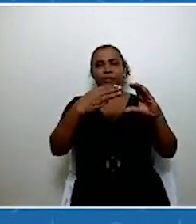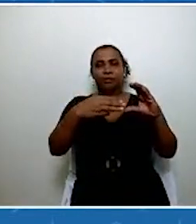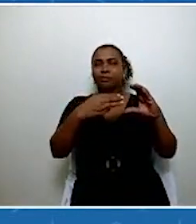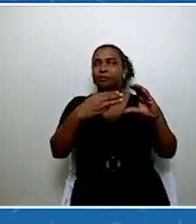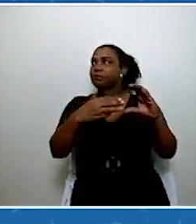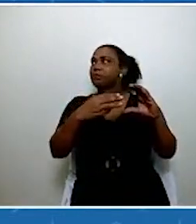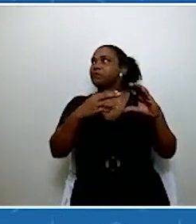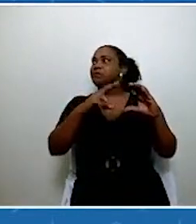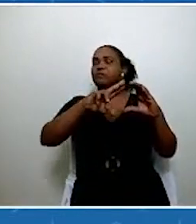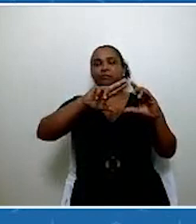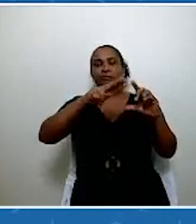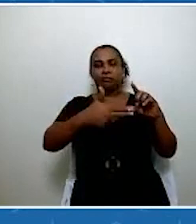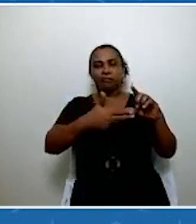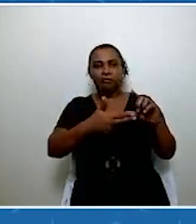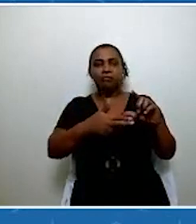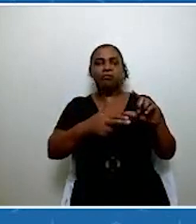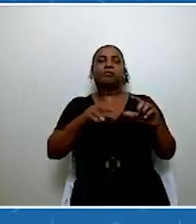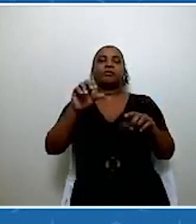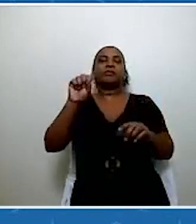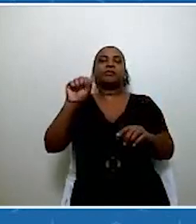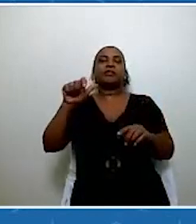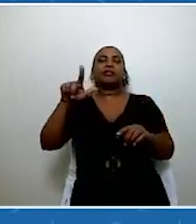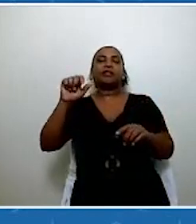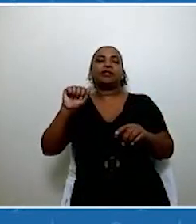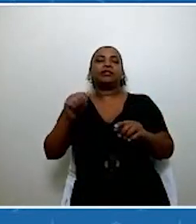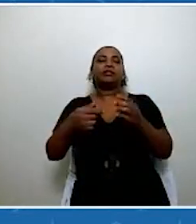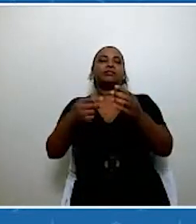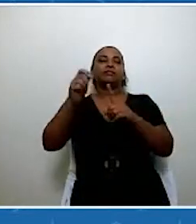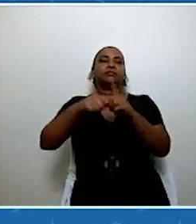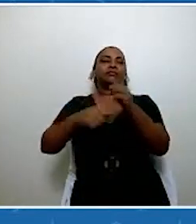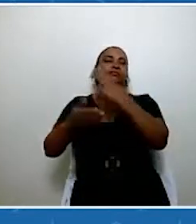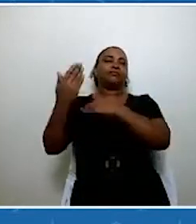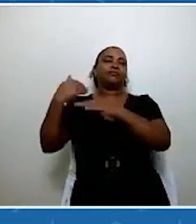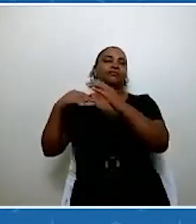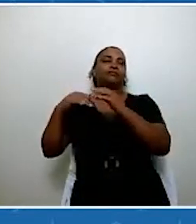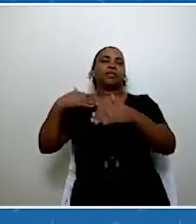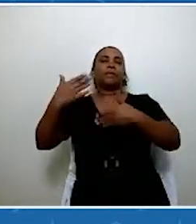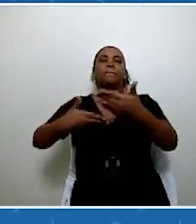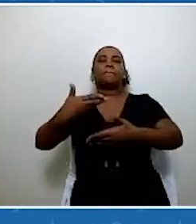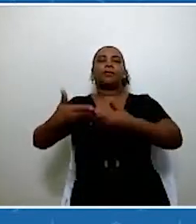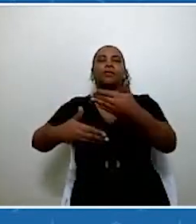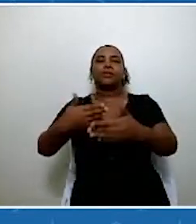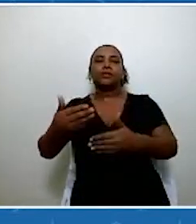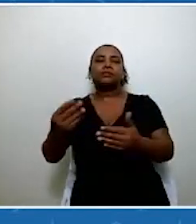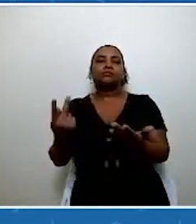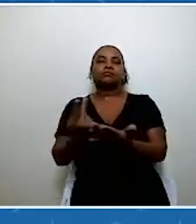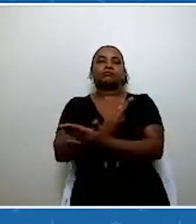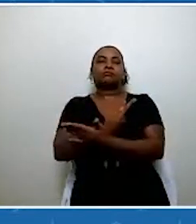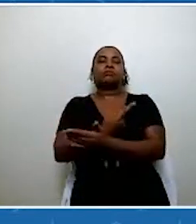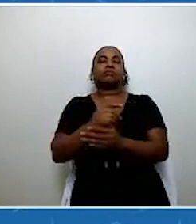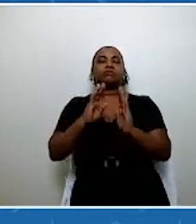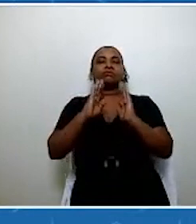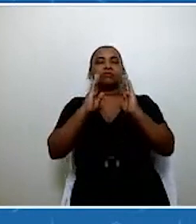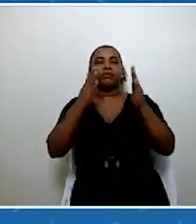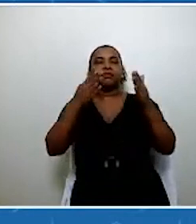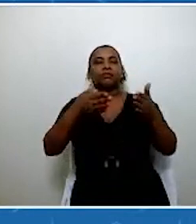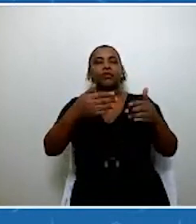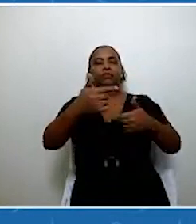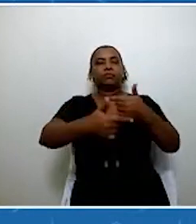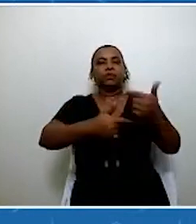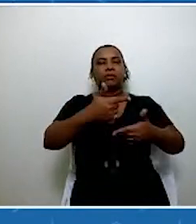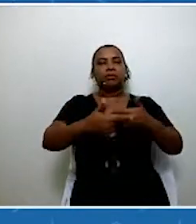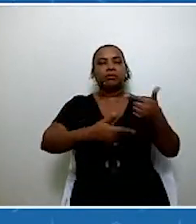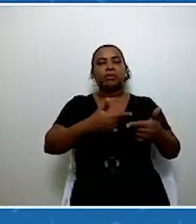há uns meses atrás desse processo que está acontecendo. A gente está concentrando as atividades da Assembleia de três